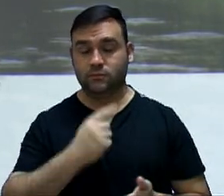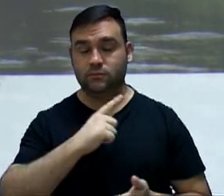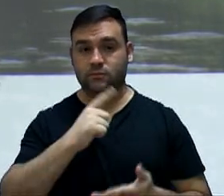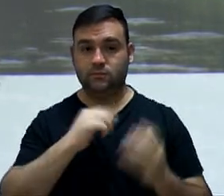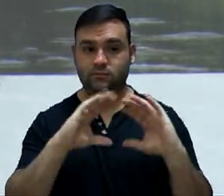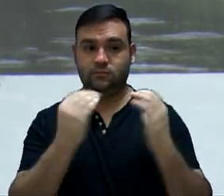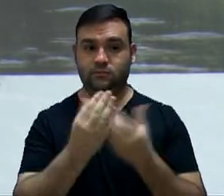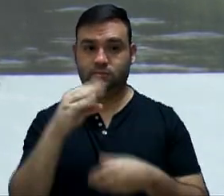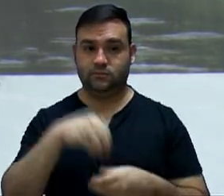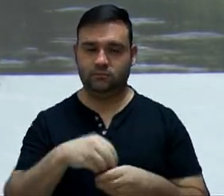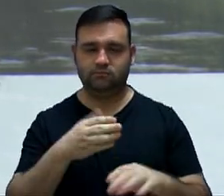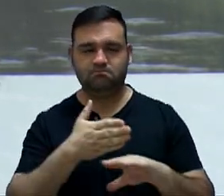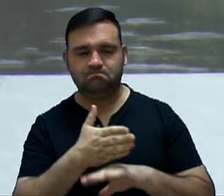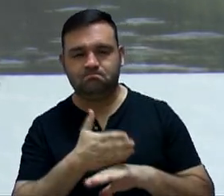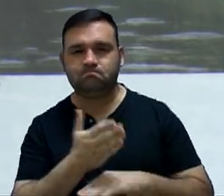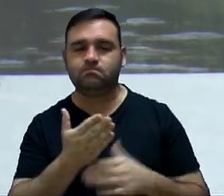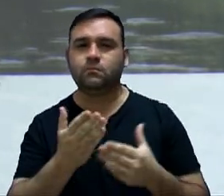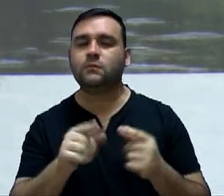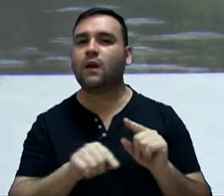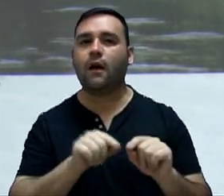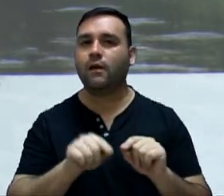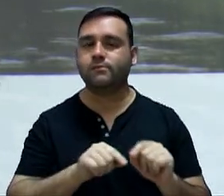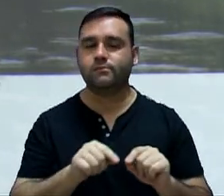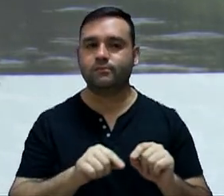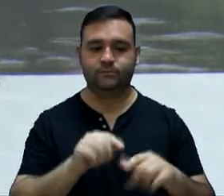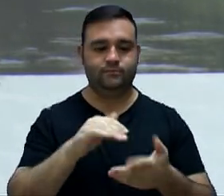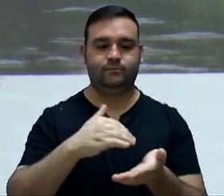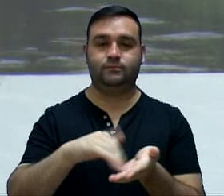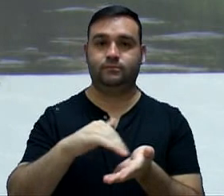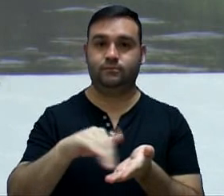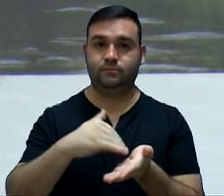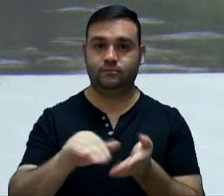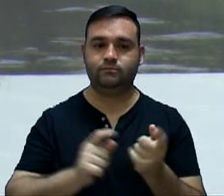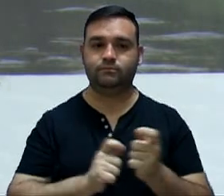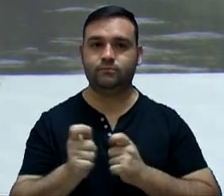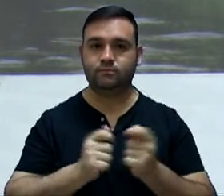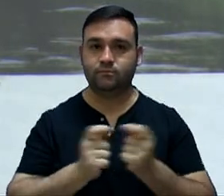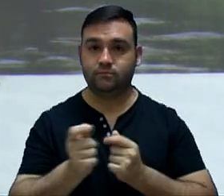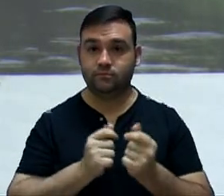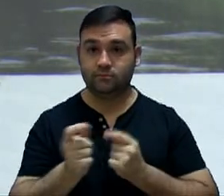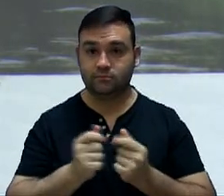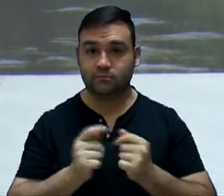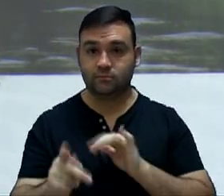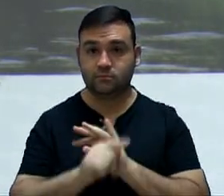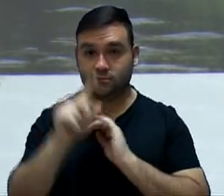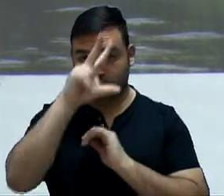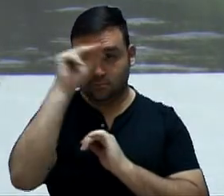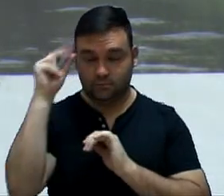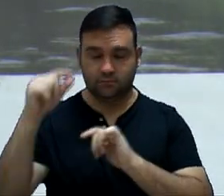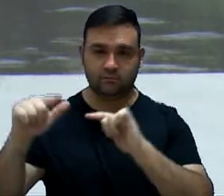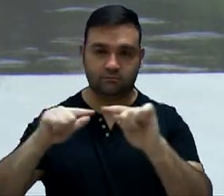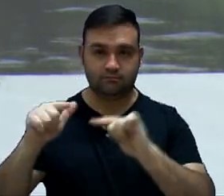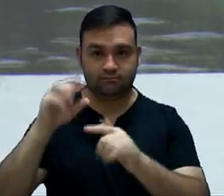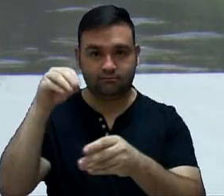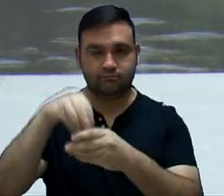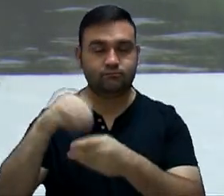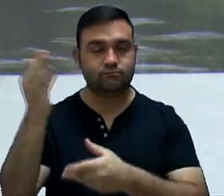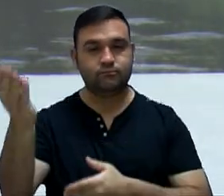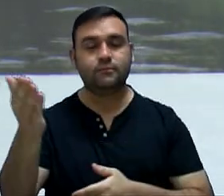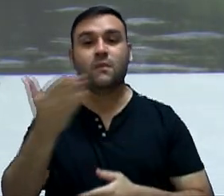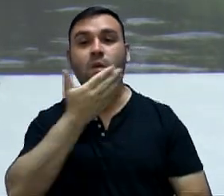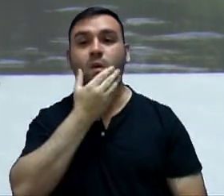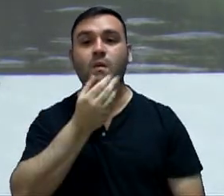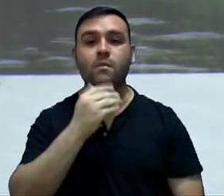casa participando deste evento o secretário de Finanças da Prefeitura Municipal de Sorocaba,